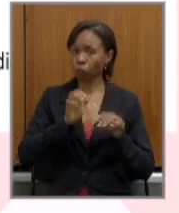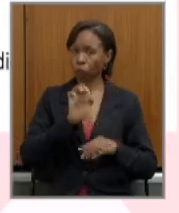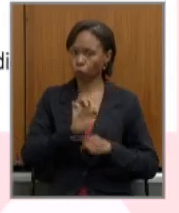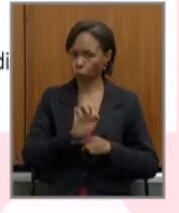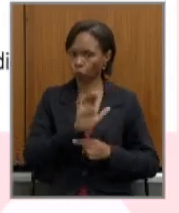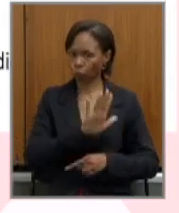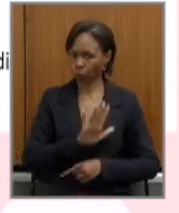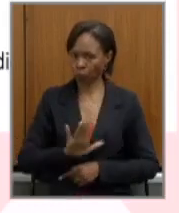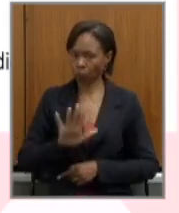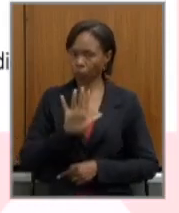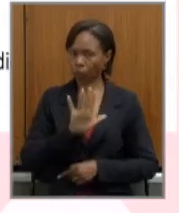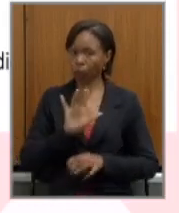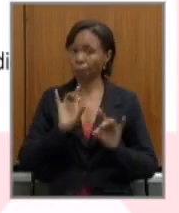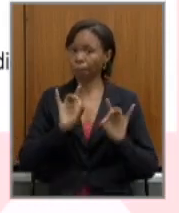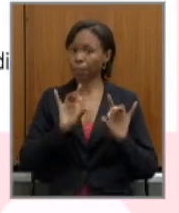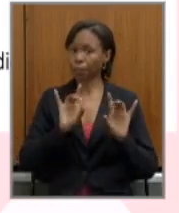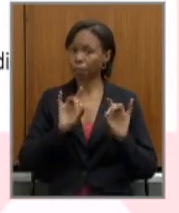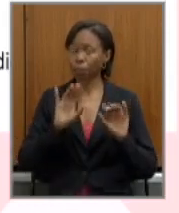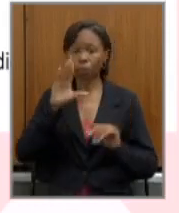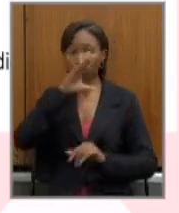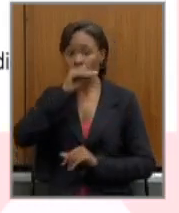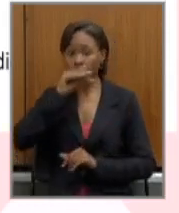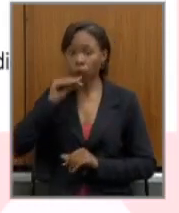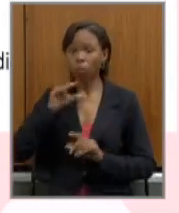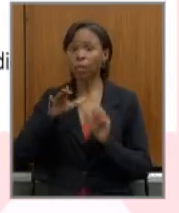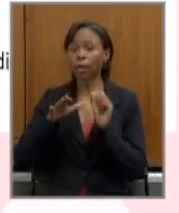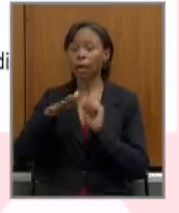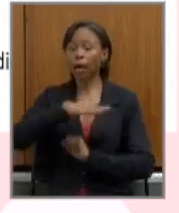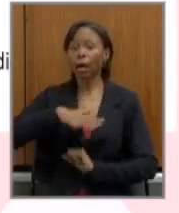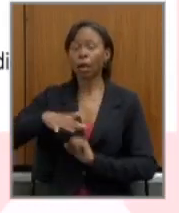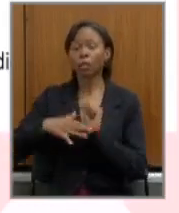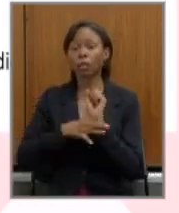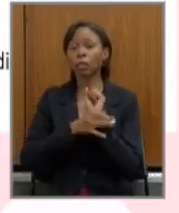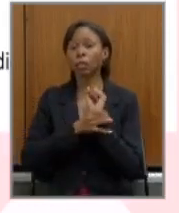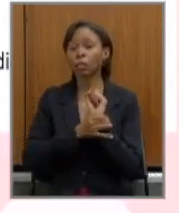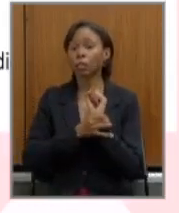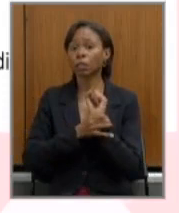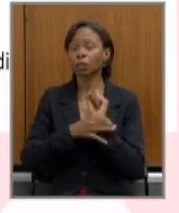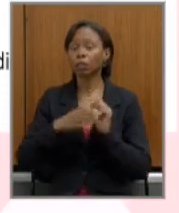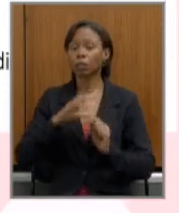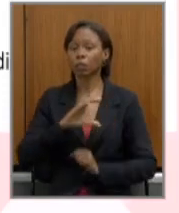especialmente para os servidores da segurança civis.